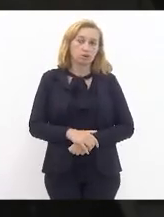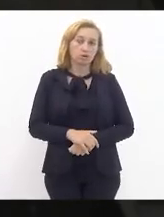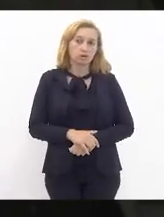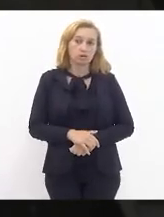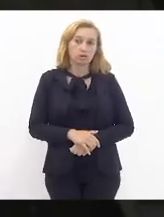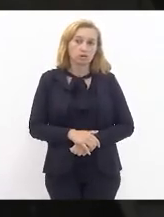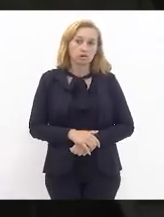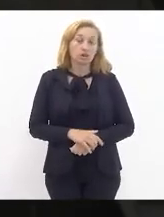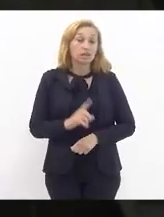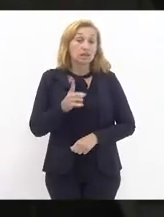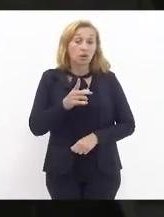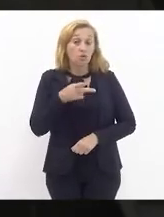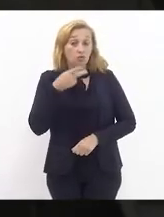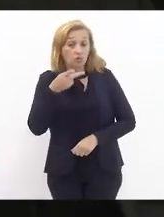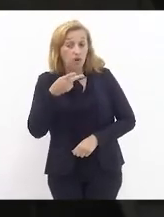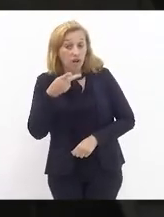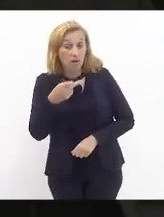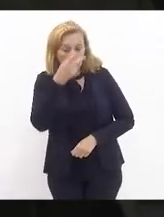passageiro